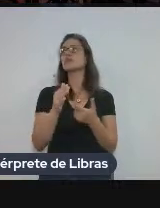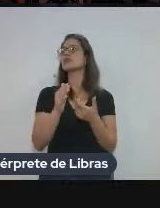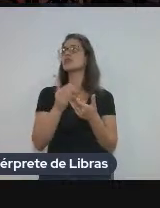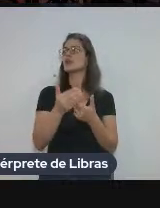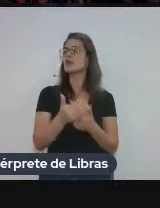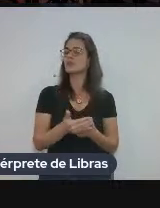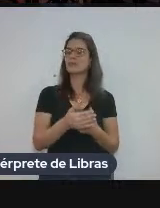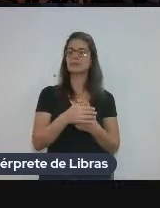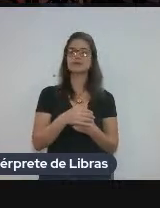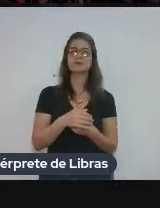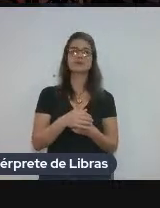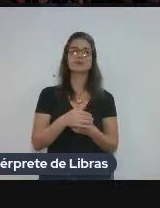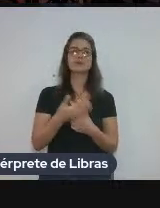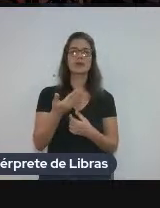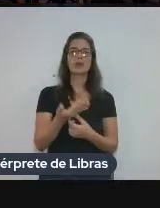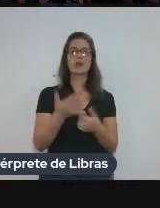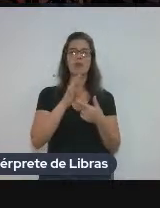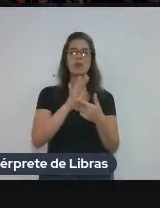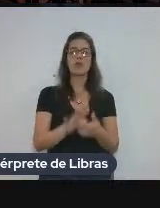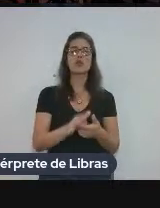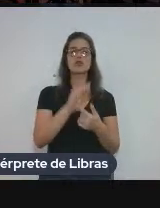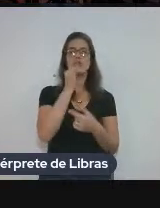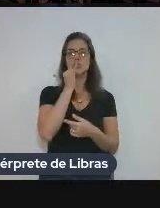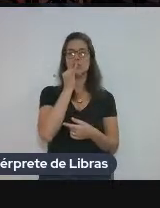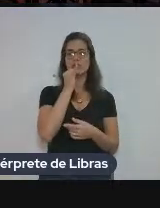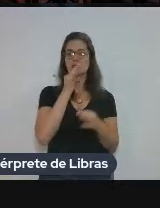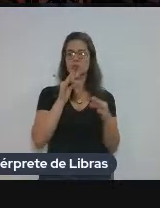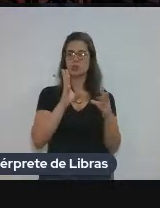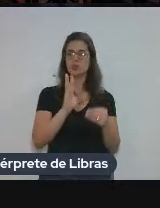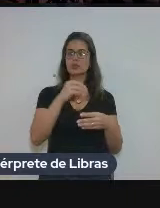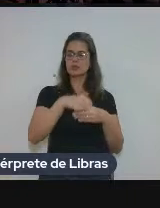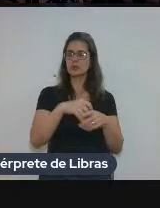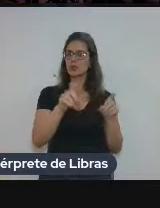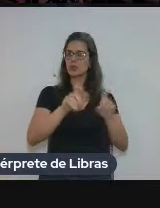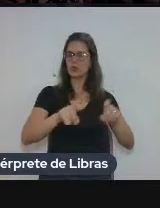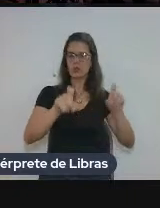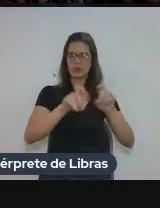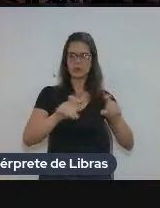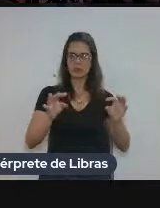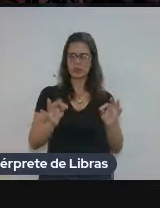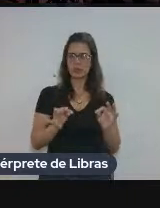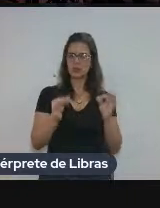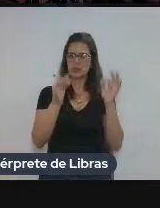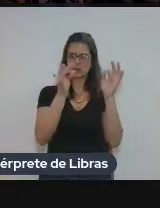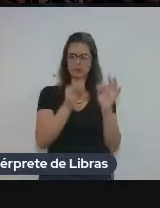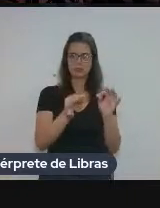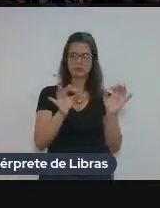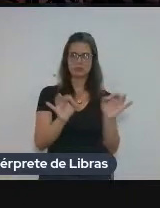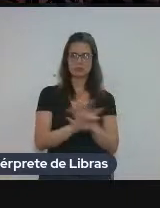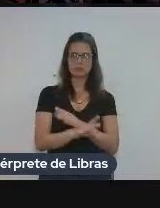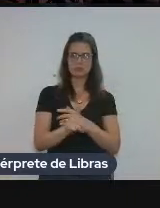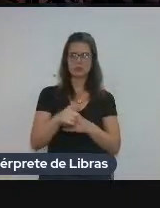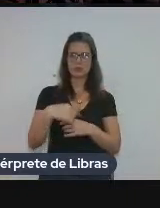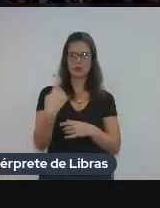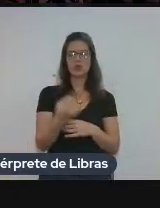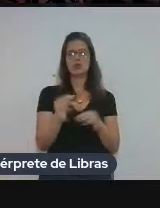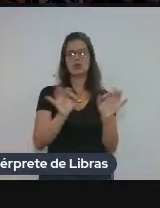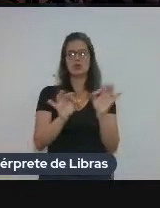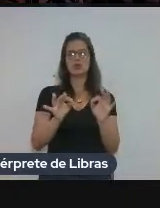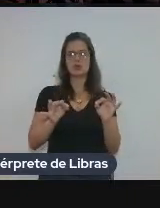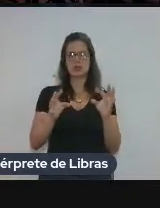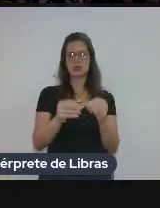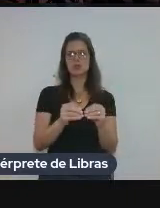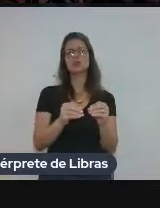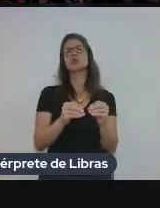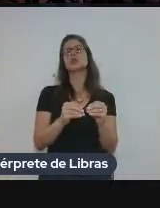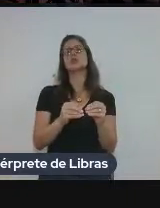Esse é um exemplo da ficha, né? Ela é computadorizada, tudo é feito no computador. E aí, nós sumarizamos tudo e a gente